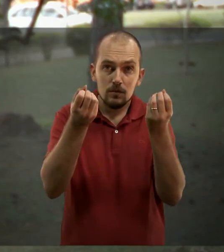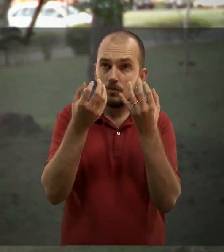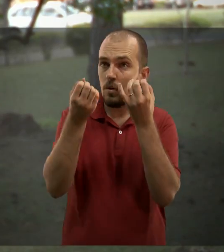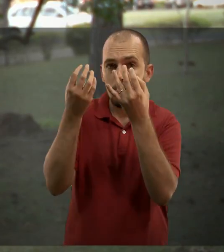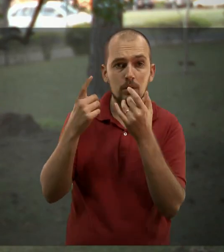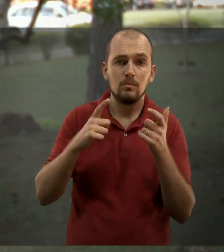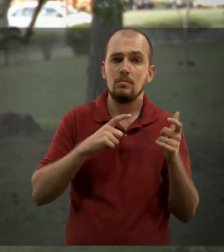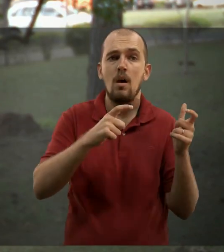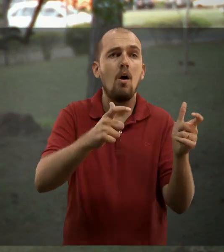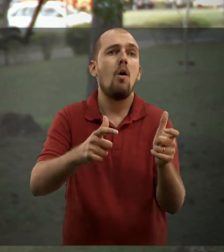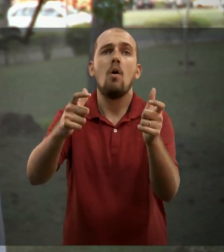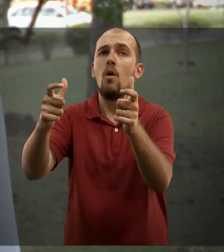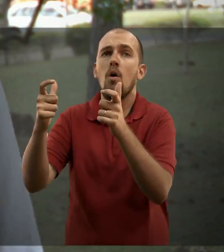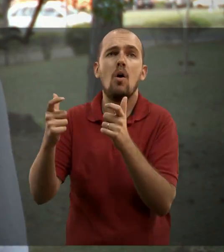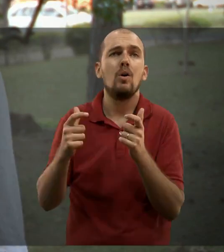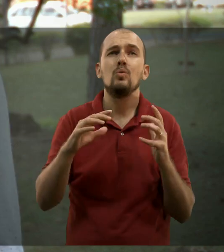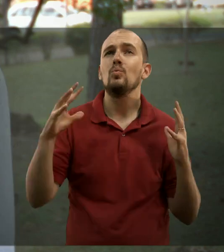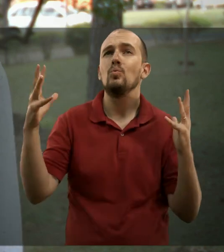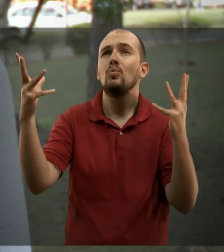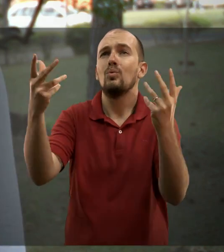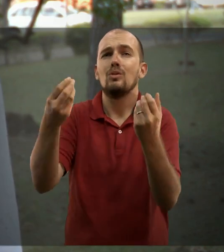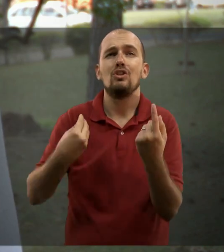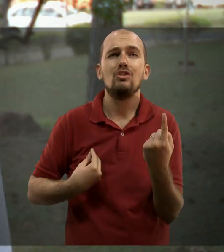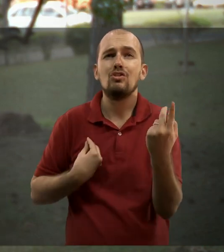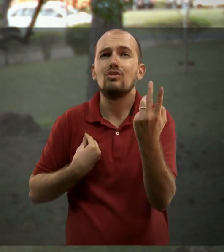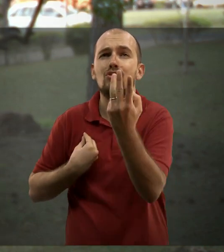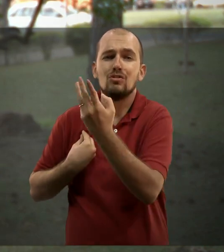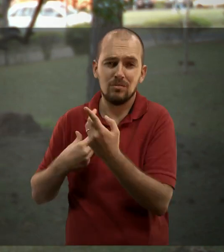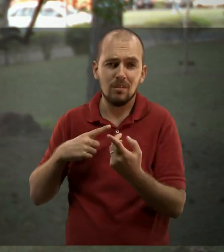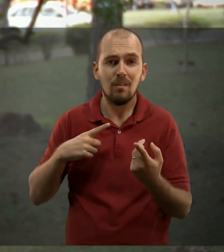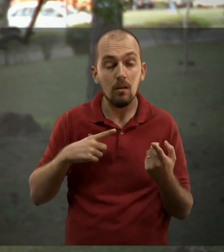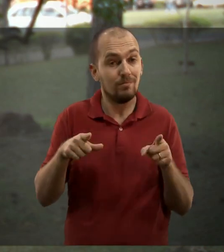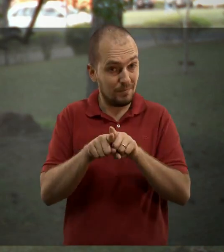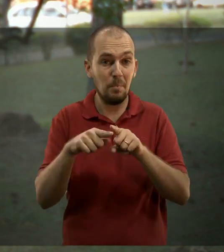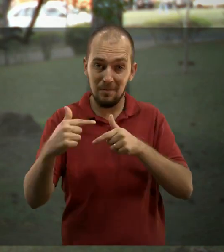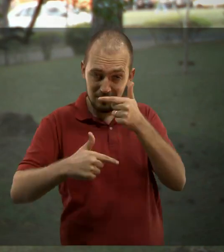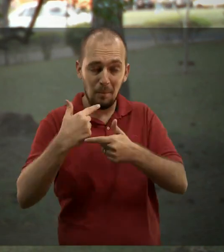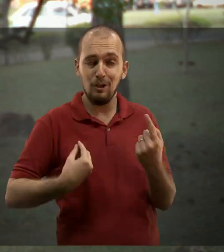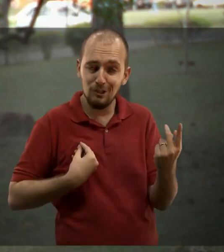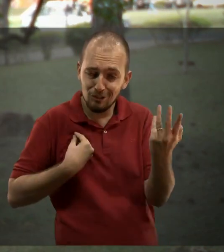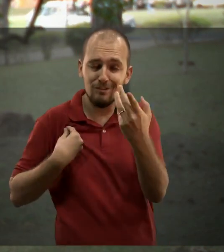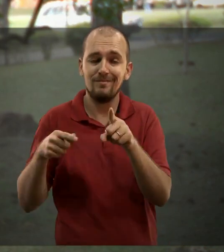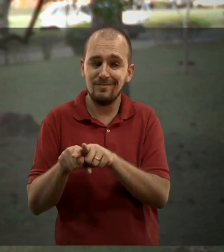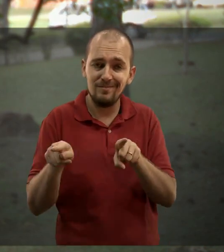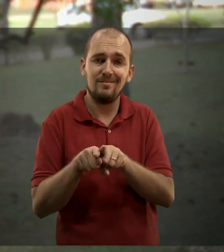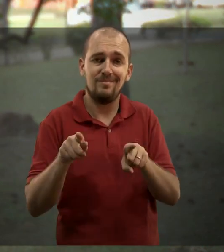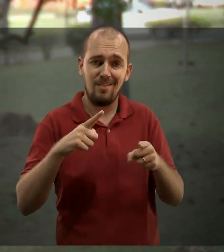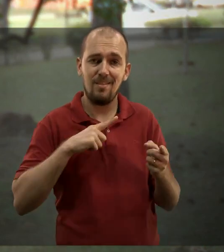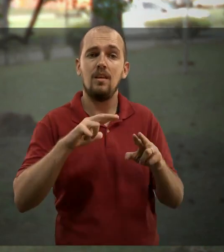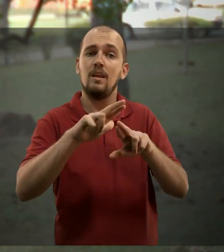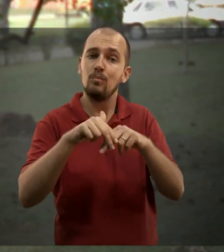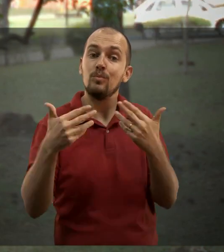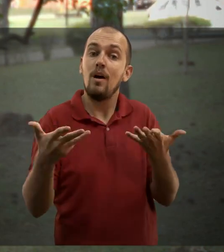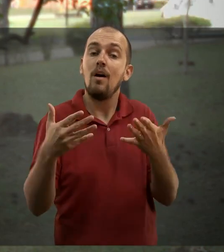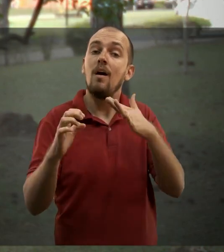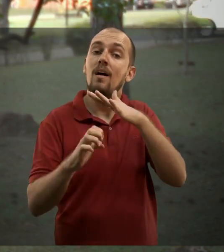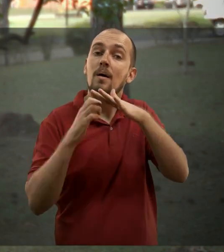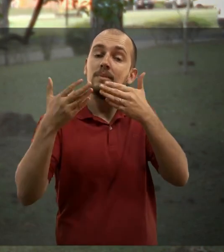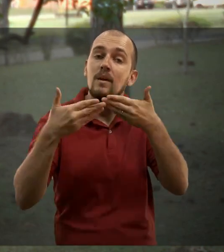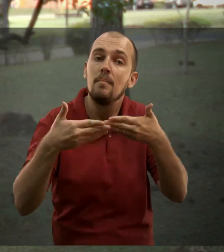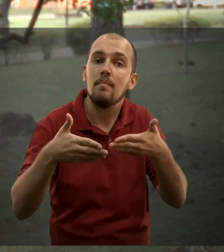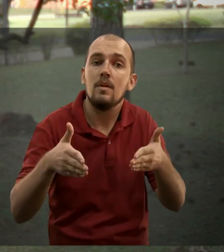informação tem em todo lugar, também tem trabalho em todo lugar. Agora a gente está começando a conseguir entrar nas empresas porque